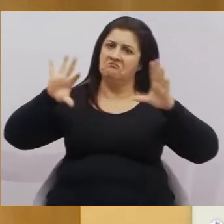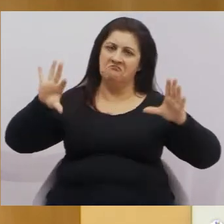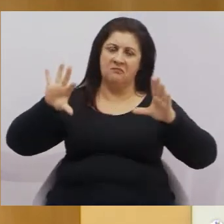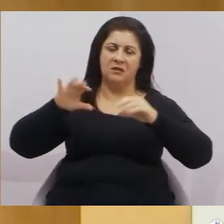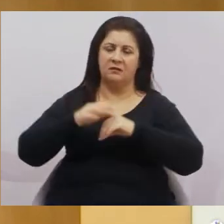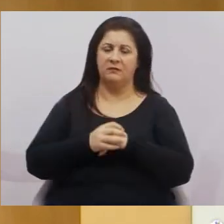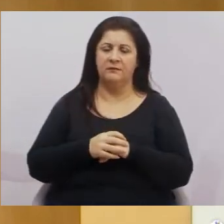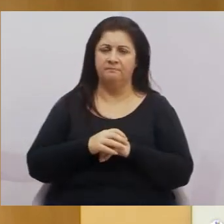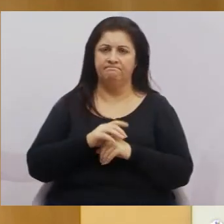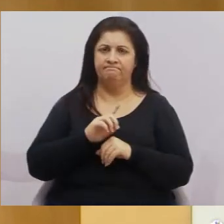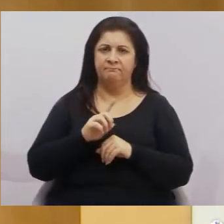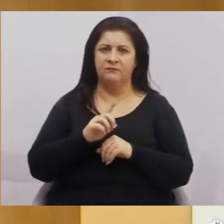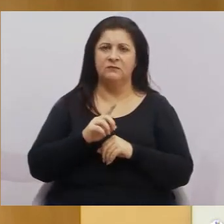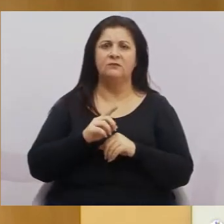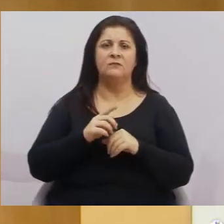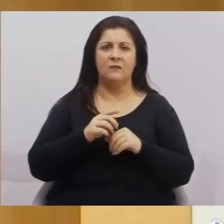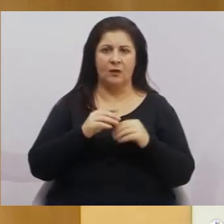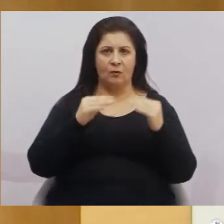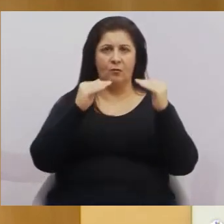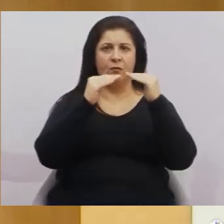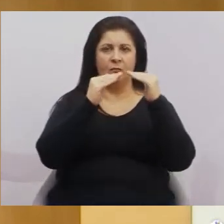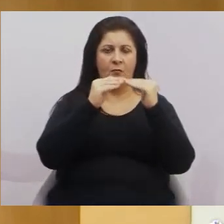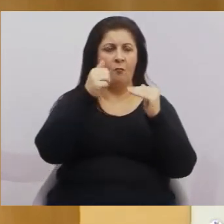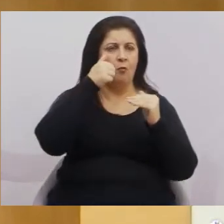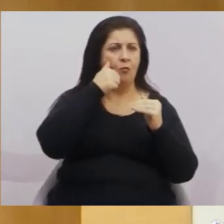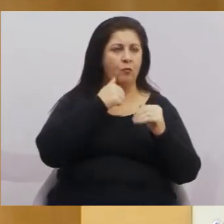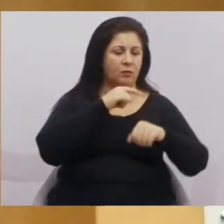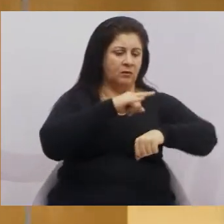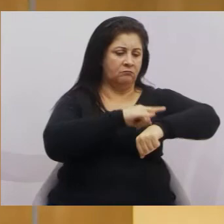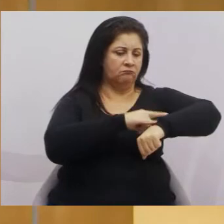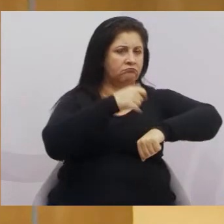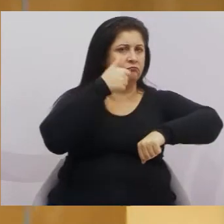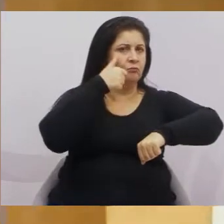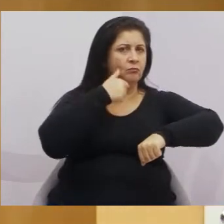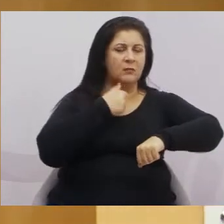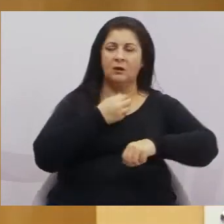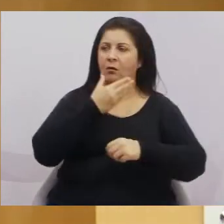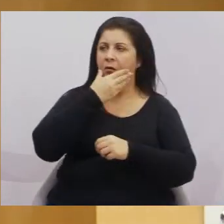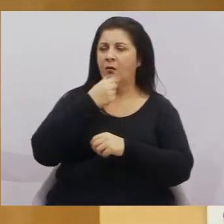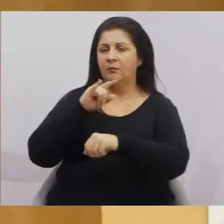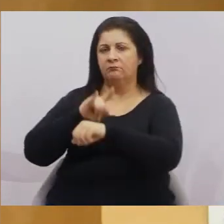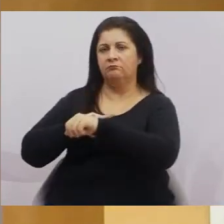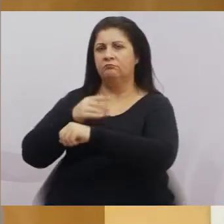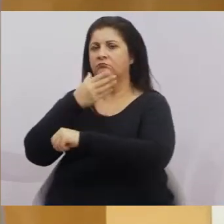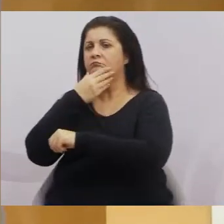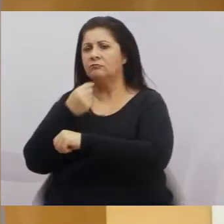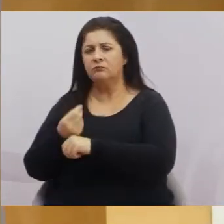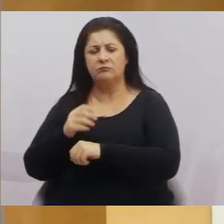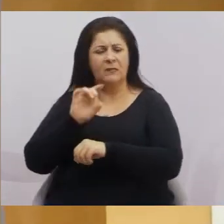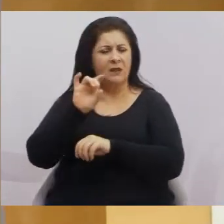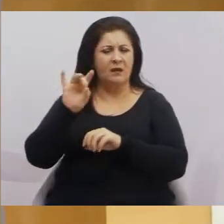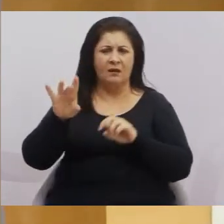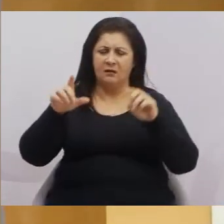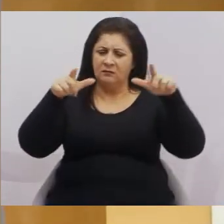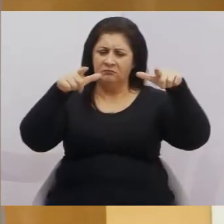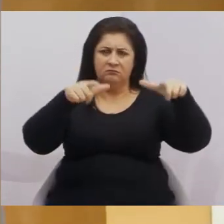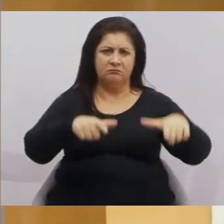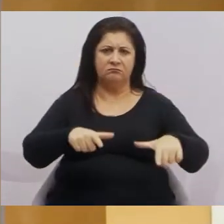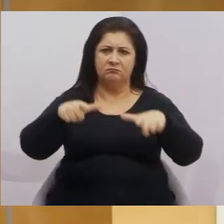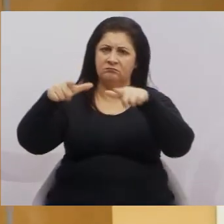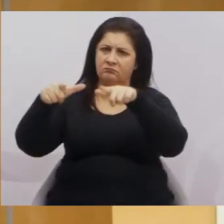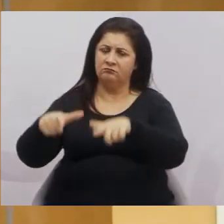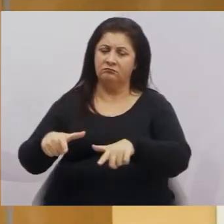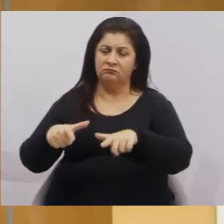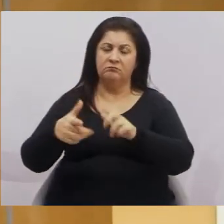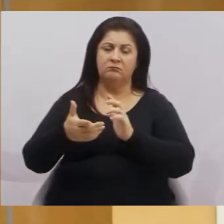que a mulher use o banheiro da mulher, o homem use o banheiro do homem. Cada um no seu quadrado, como